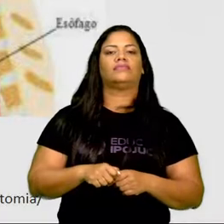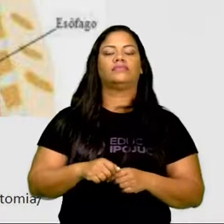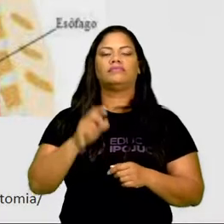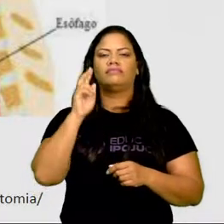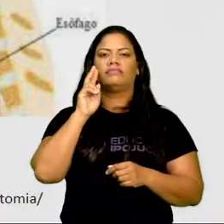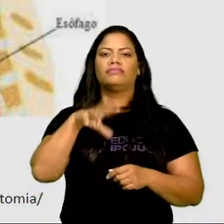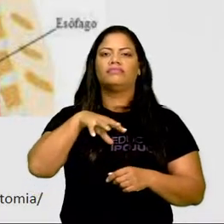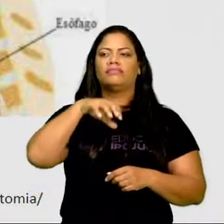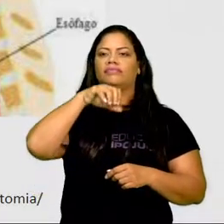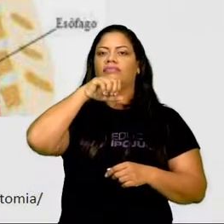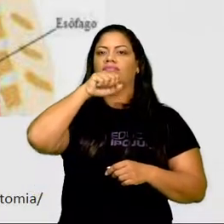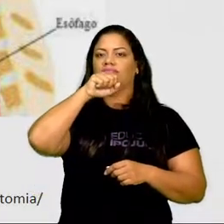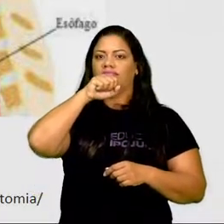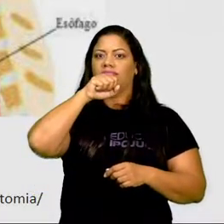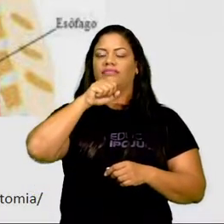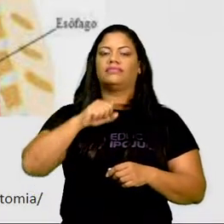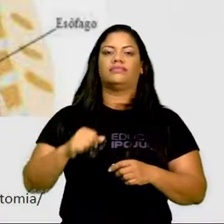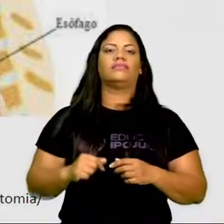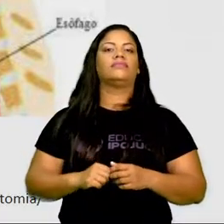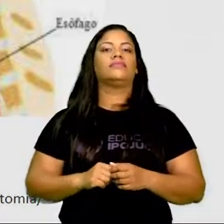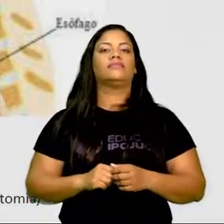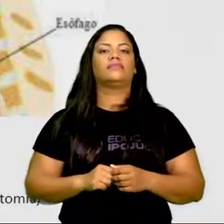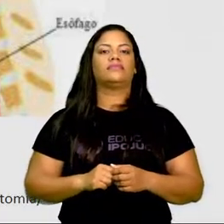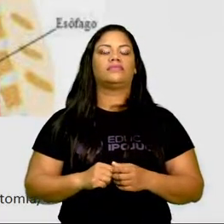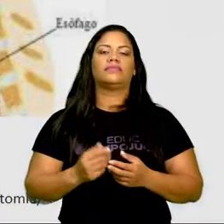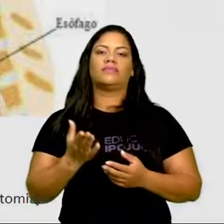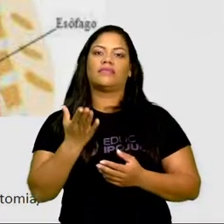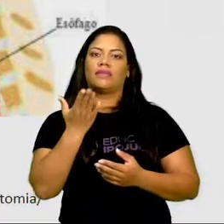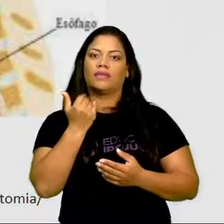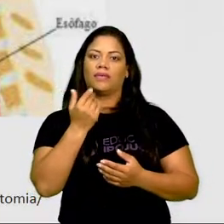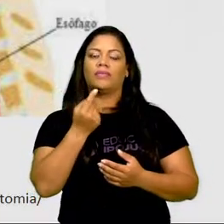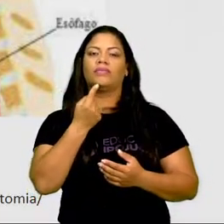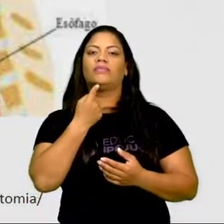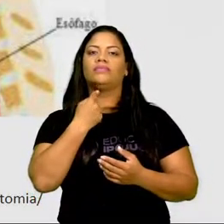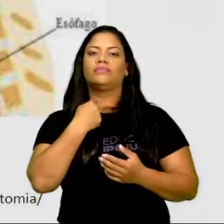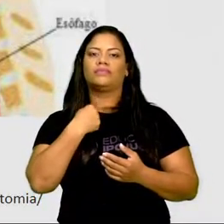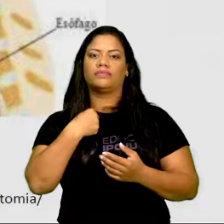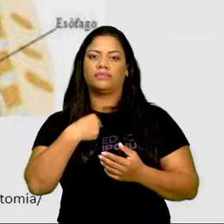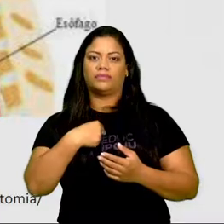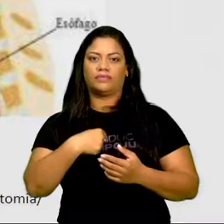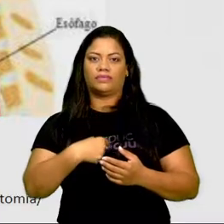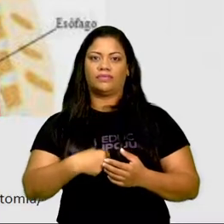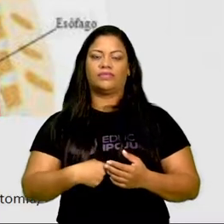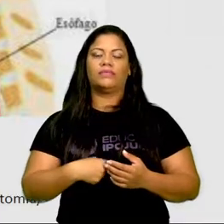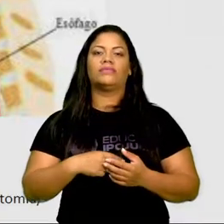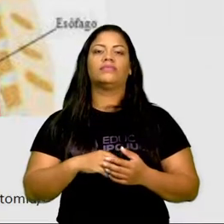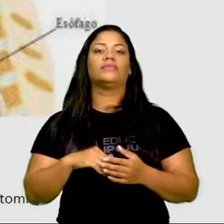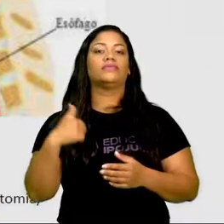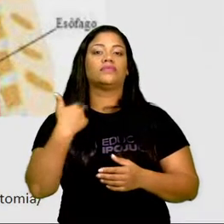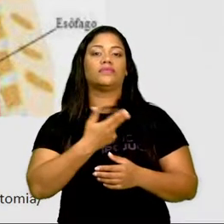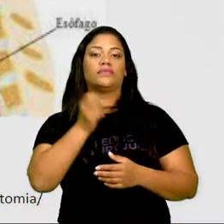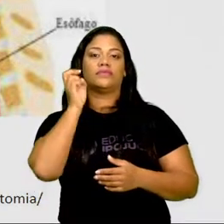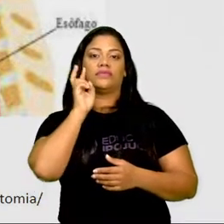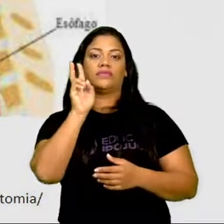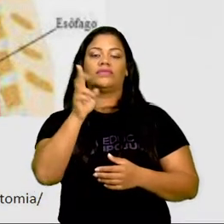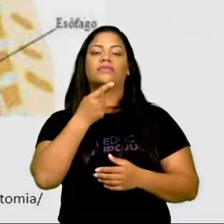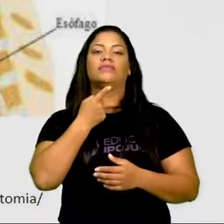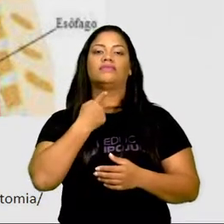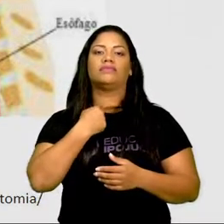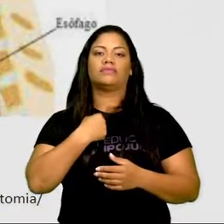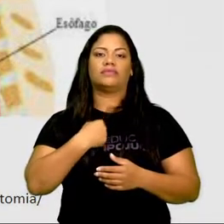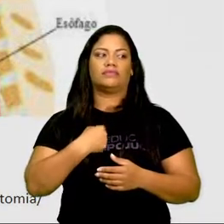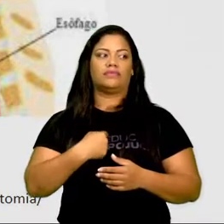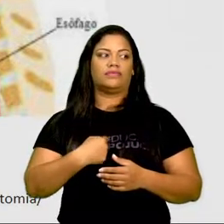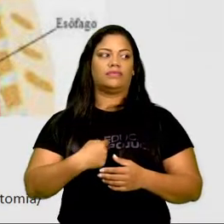à traqueia e ao esôfago. O bolo alimentar, ele segue da faringe para o esôfago. É onde a gente vê aqui que ele vai descendo,